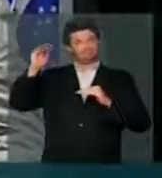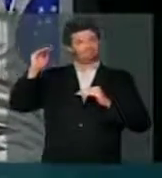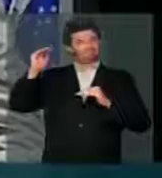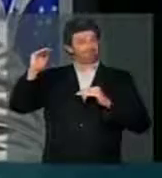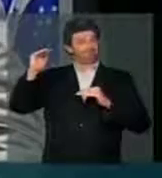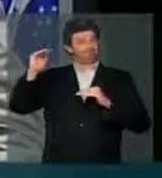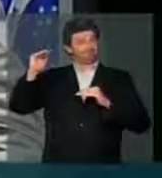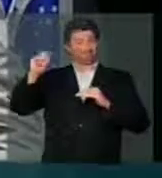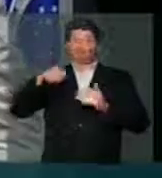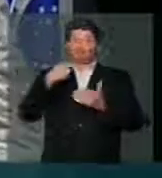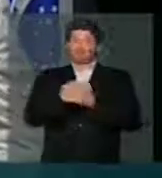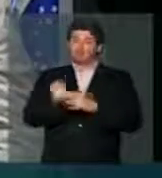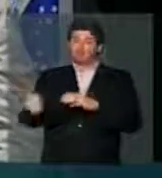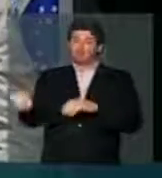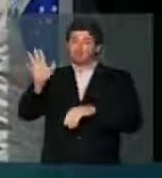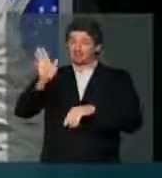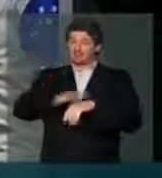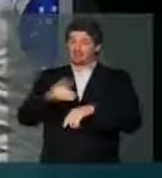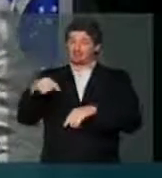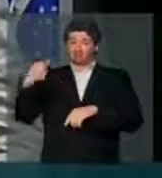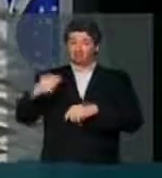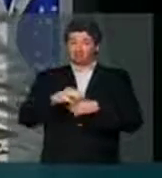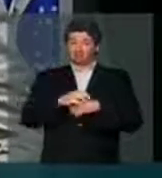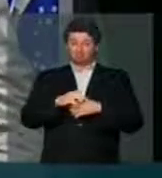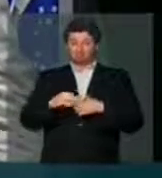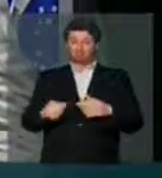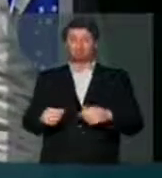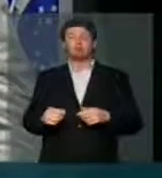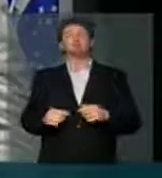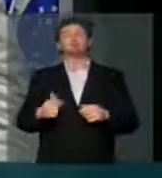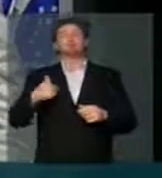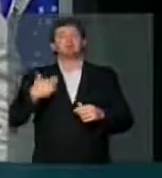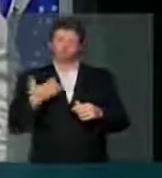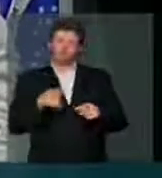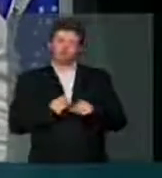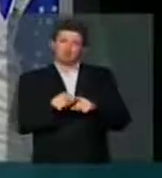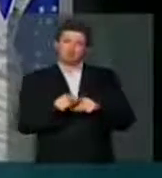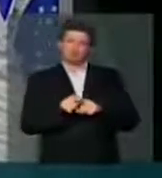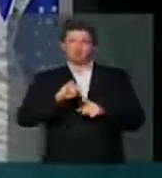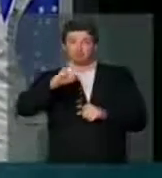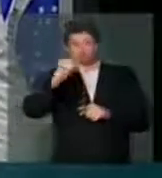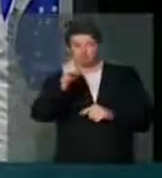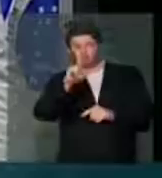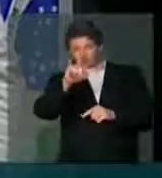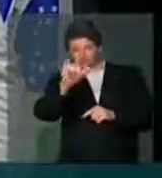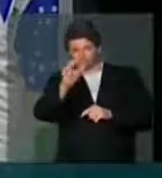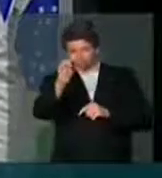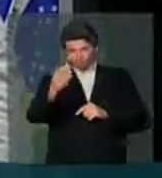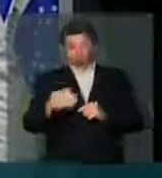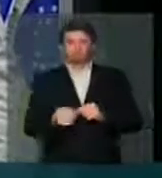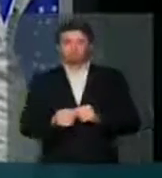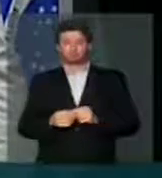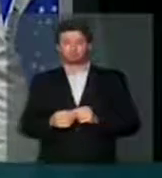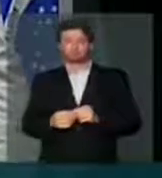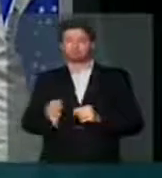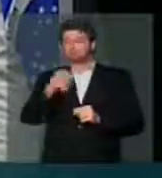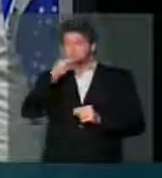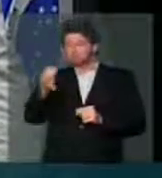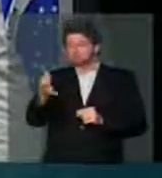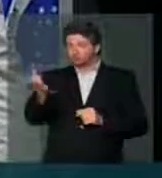paga o preço alto eu queria até meu caro Júlio sugerir